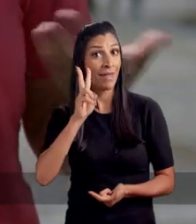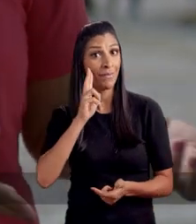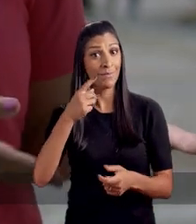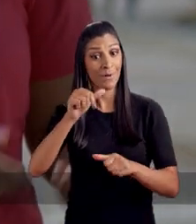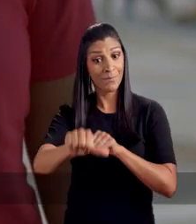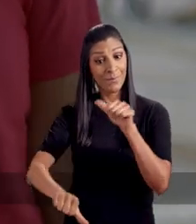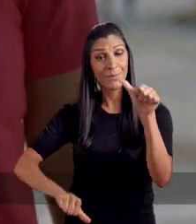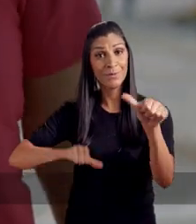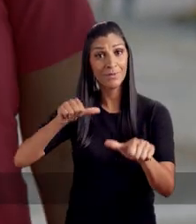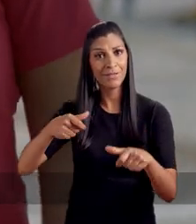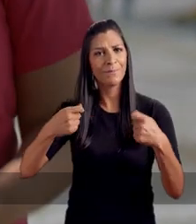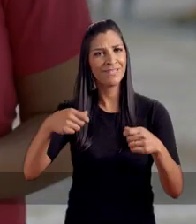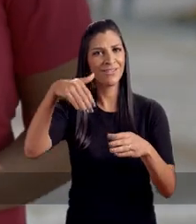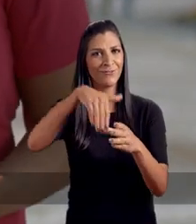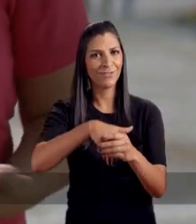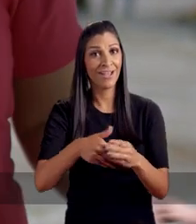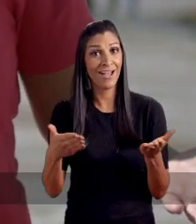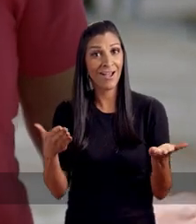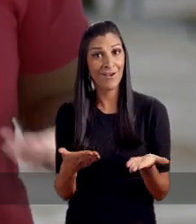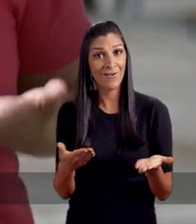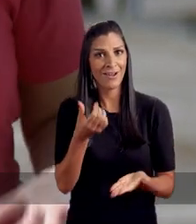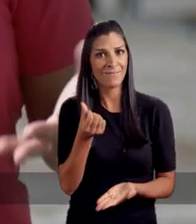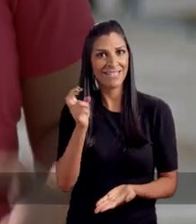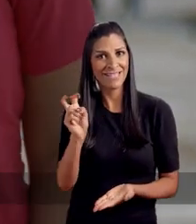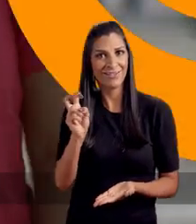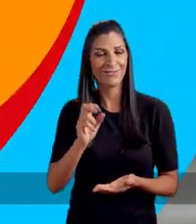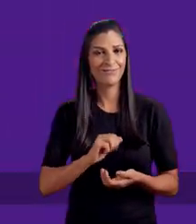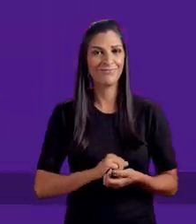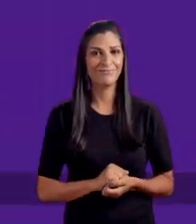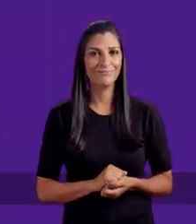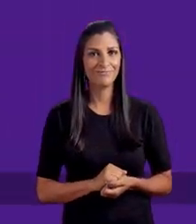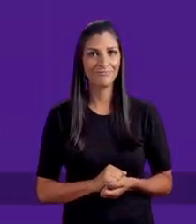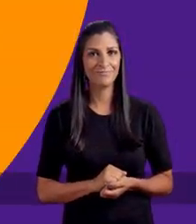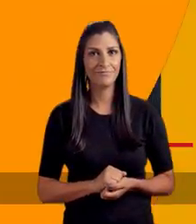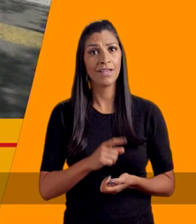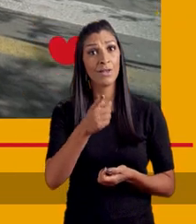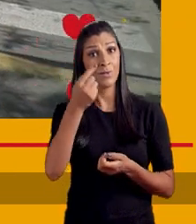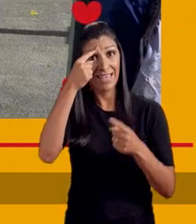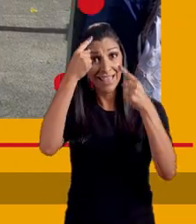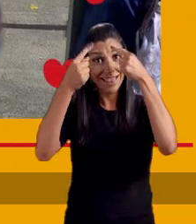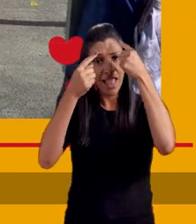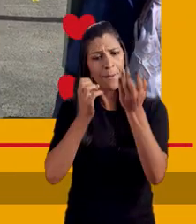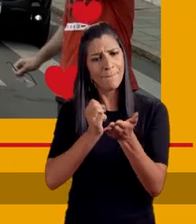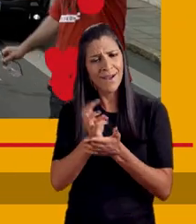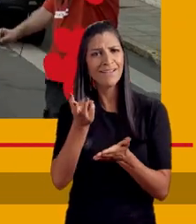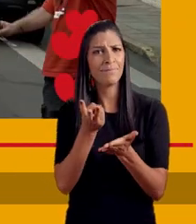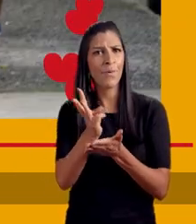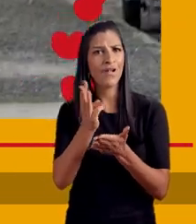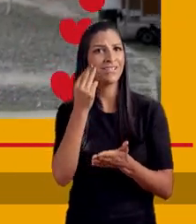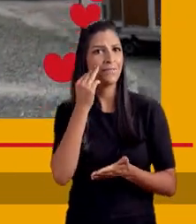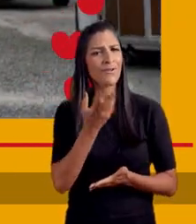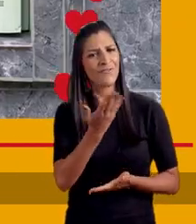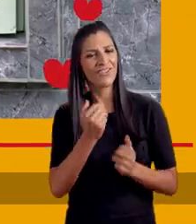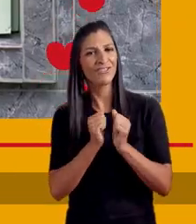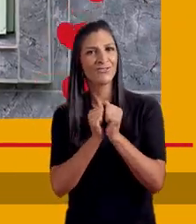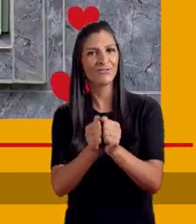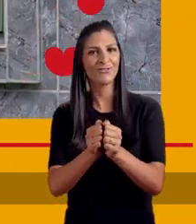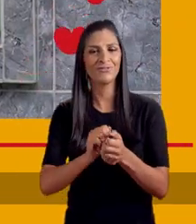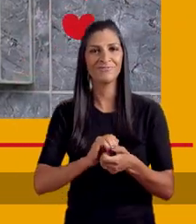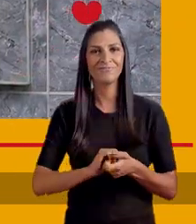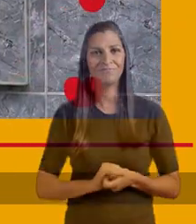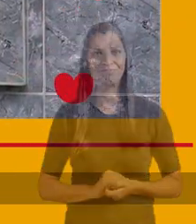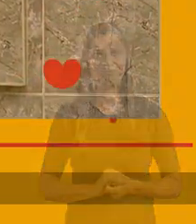lembra, pra mudar, tem que votar. Agora é 65. Manda tuas ideias para o WhatsApp da Manu e vem com a gente.